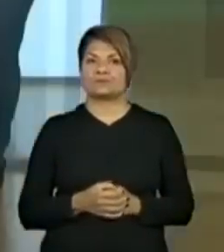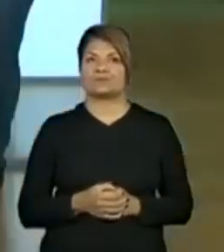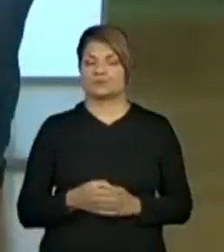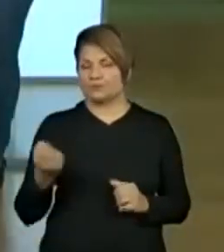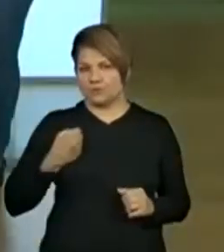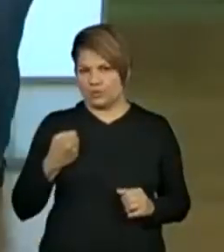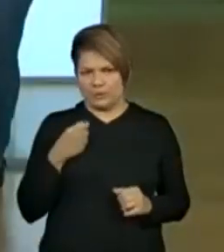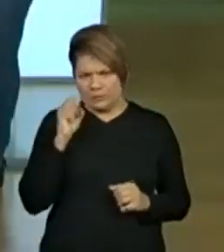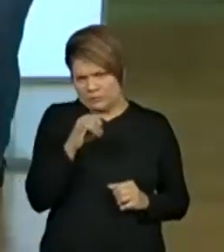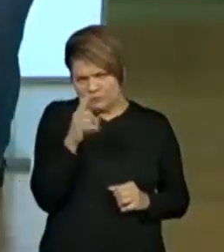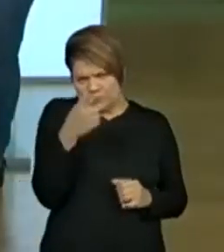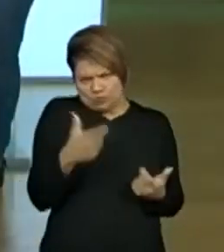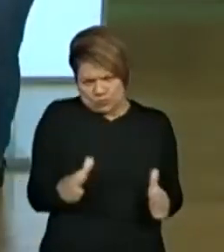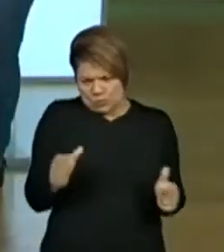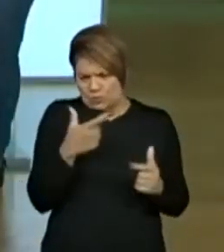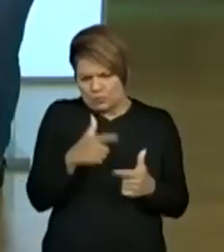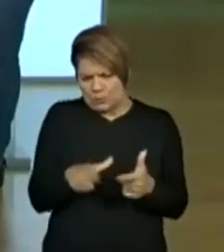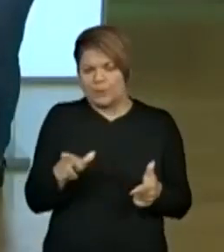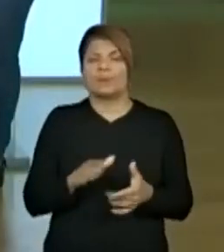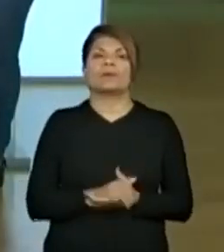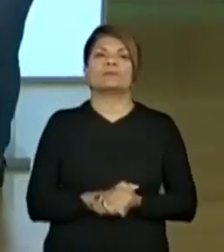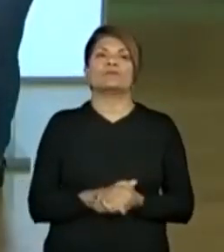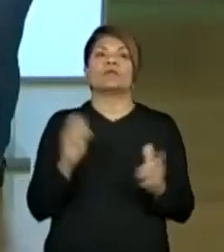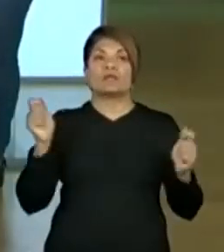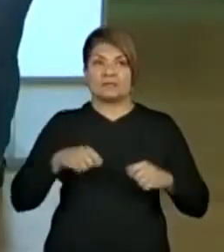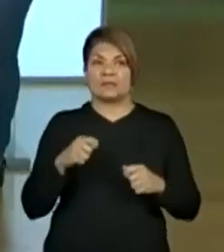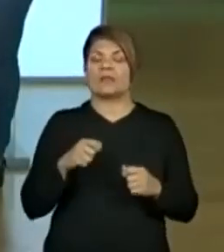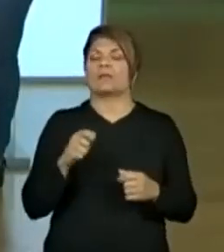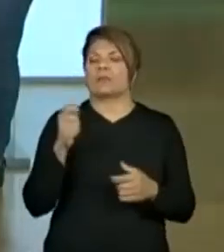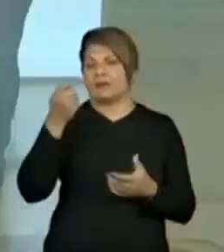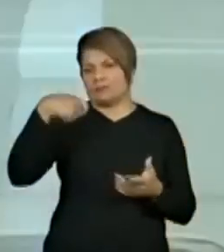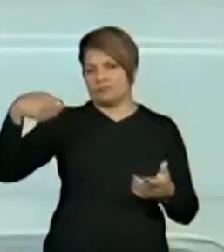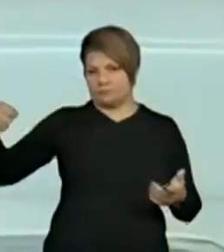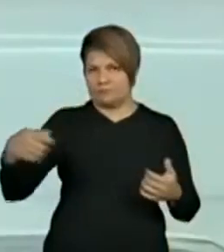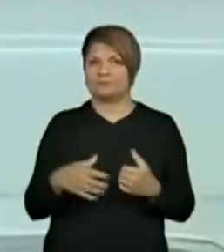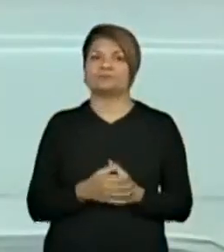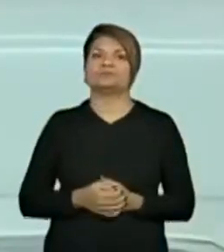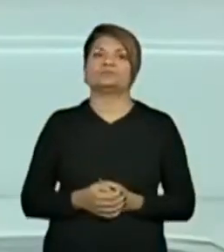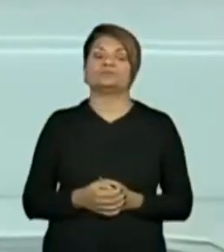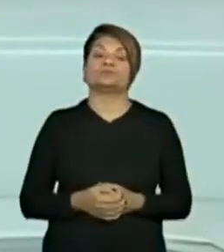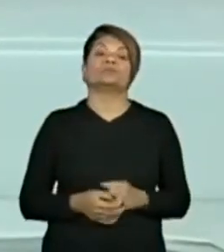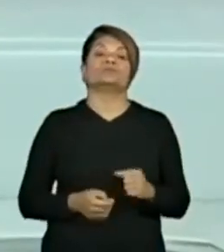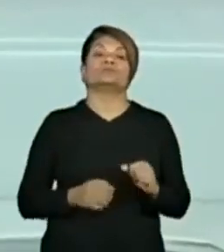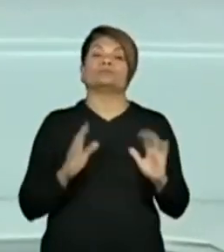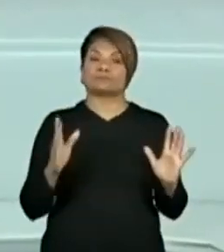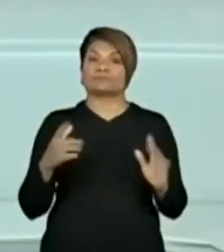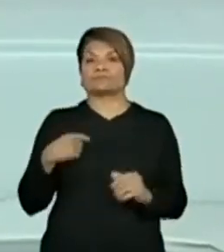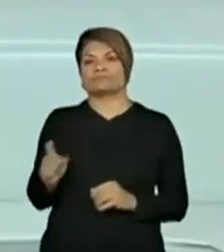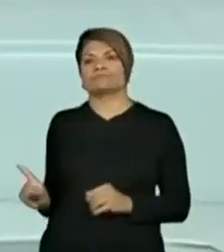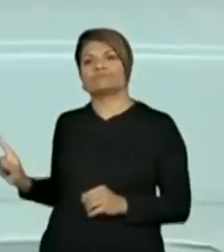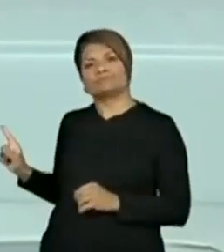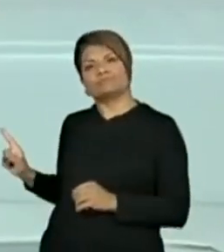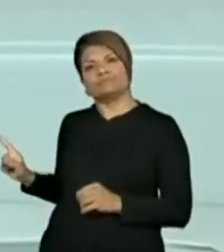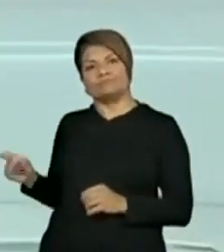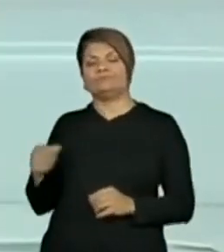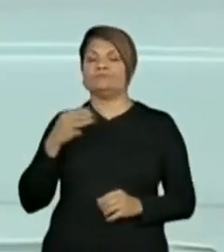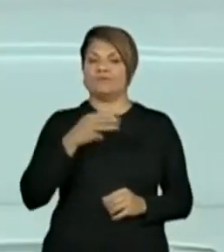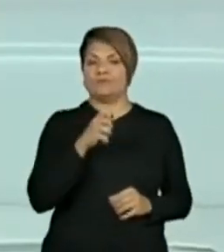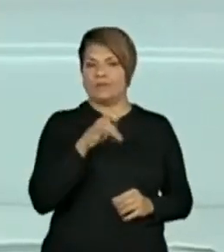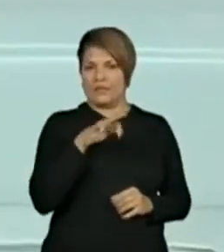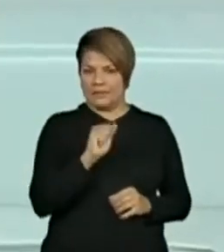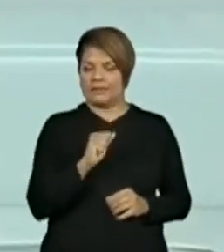vocês tiverem também, não tem problema. Dá para fazer com o lápis. Aqui está o número que a Maria Cecília